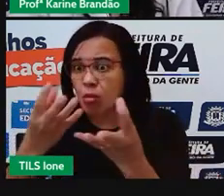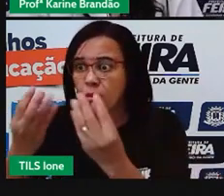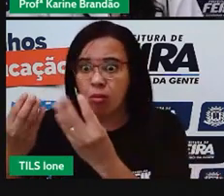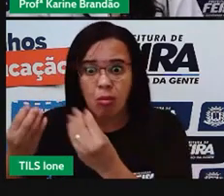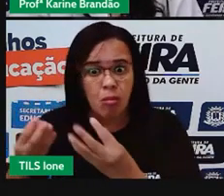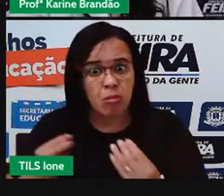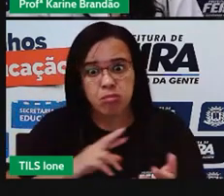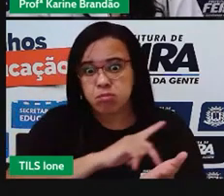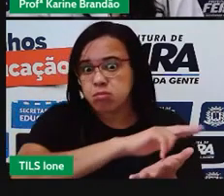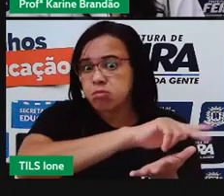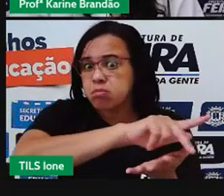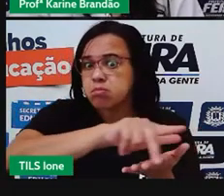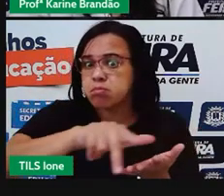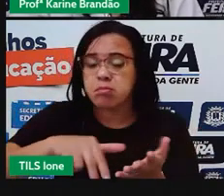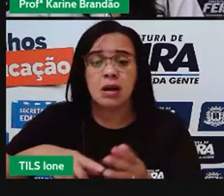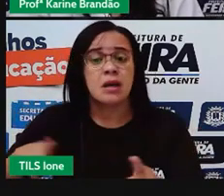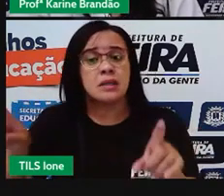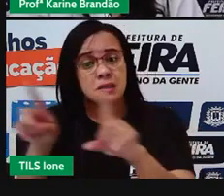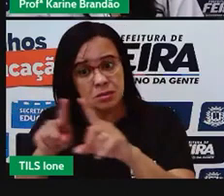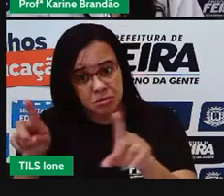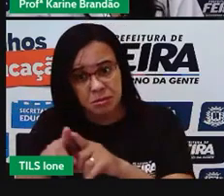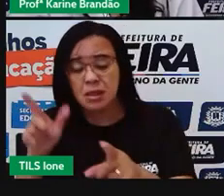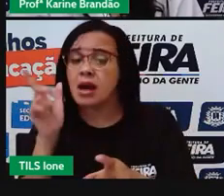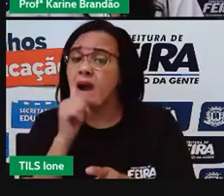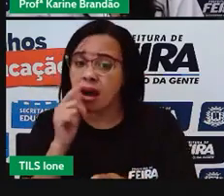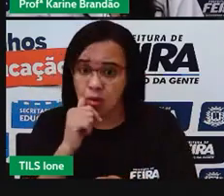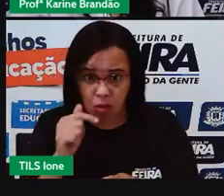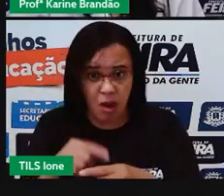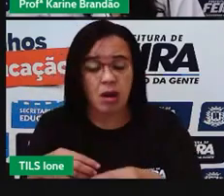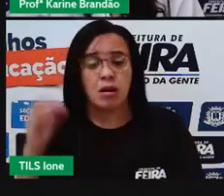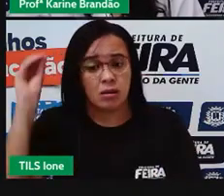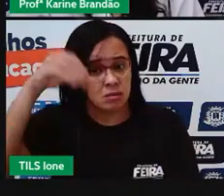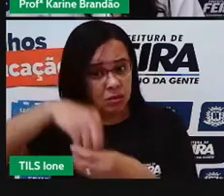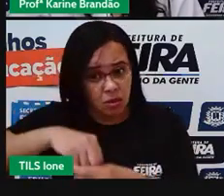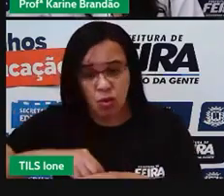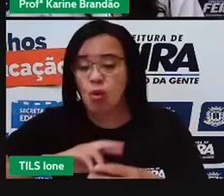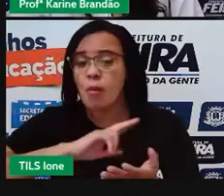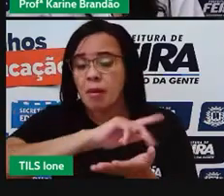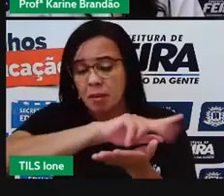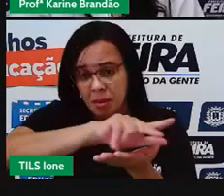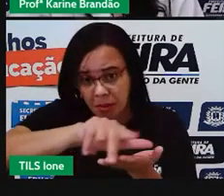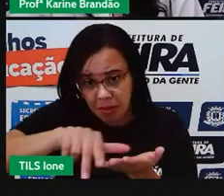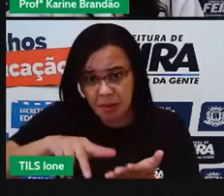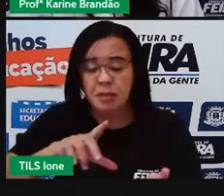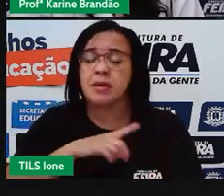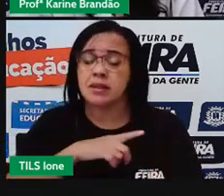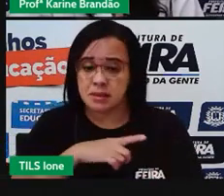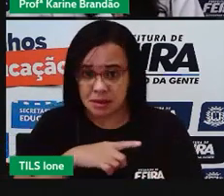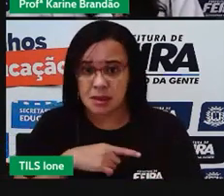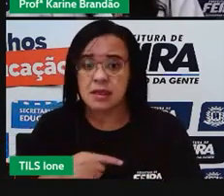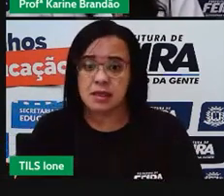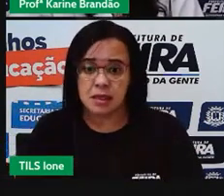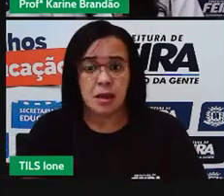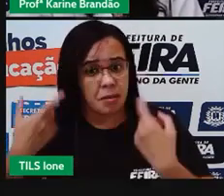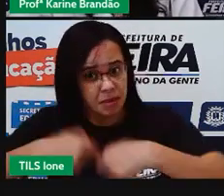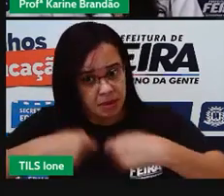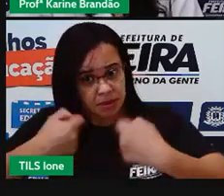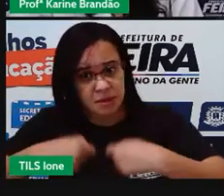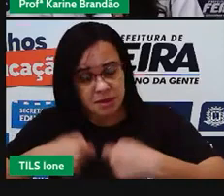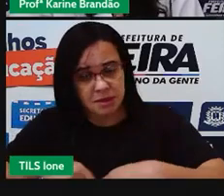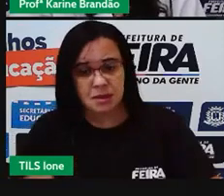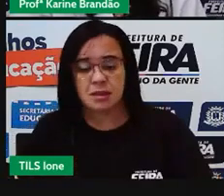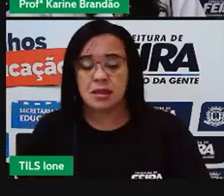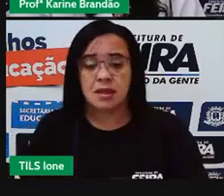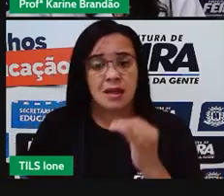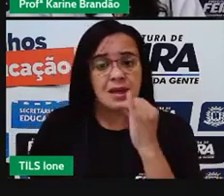água também envolvendo isso. E isso é contabilizado aqui. Uma fatia de pão, de pão de forma, 40 litros.